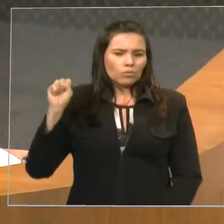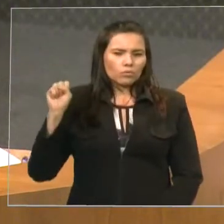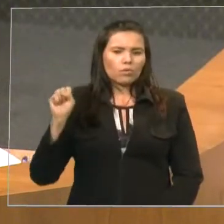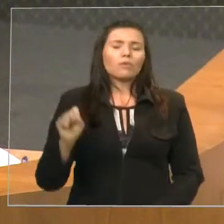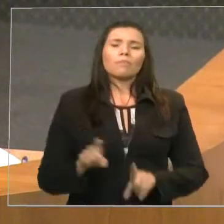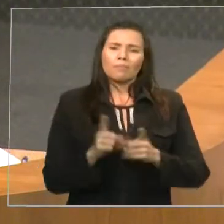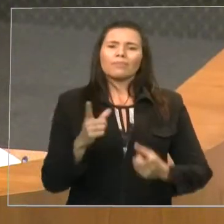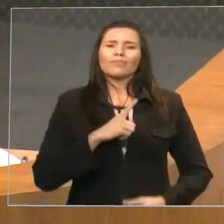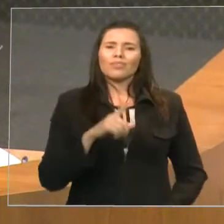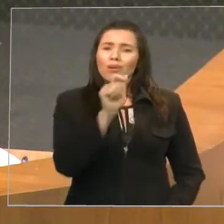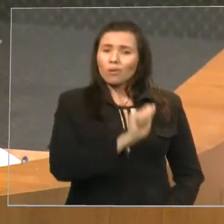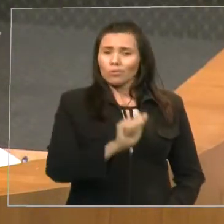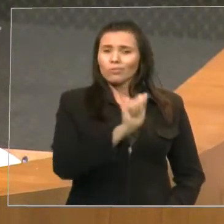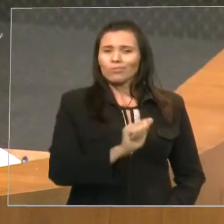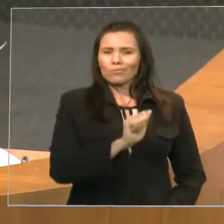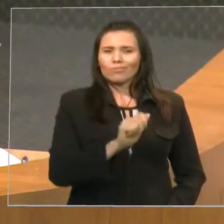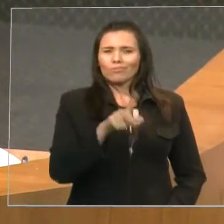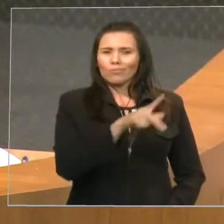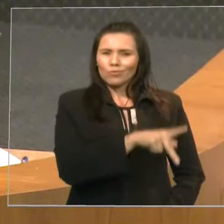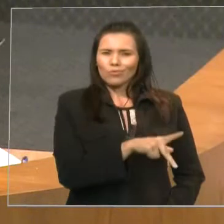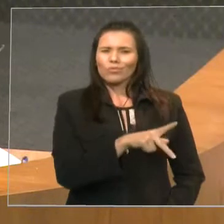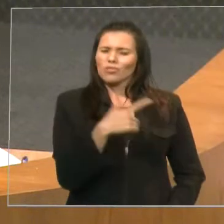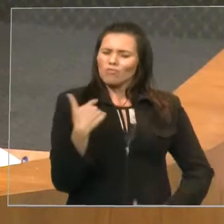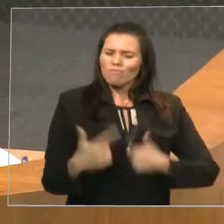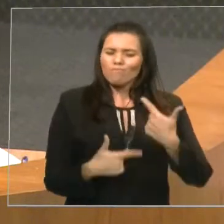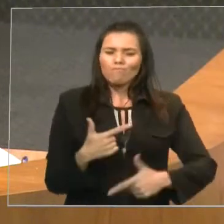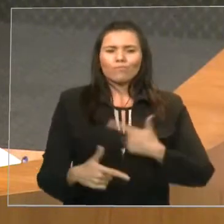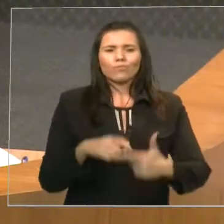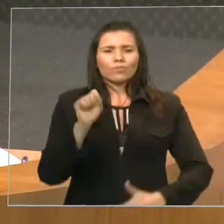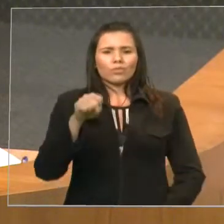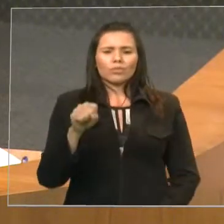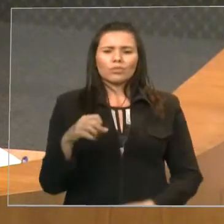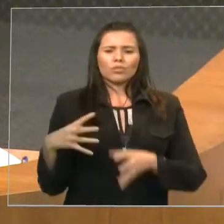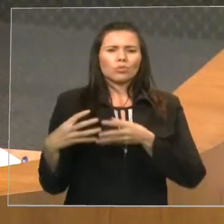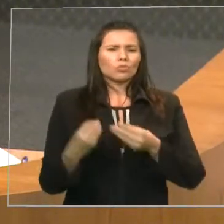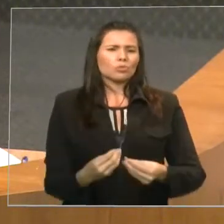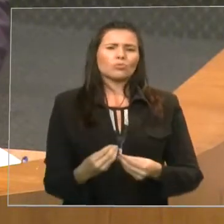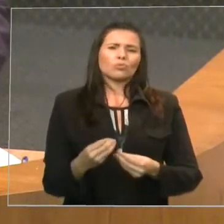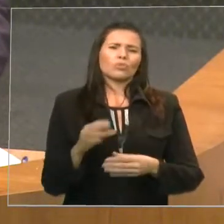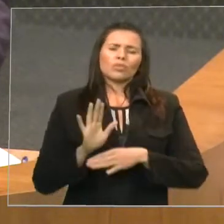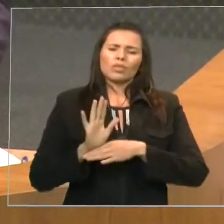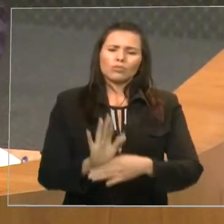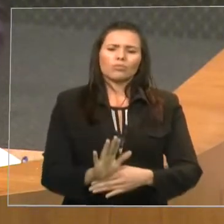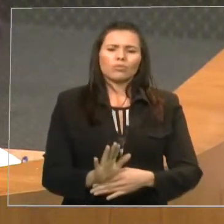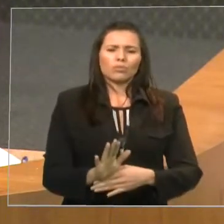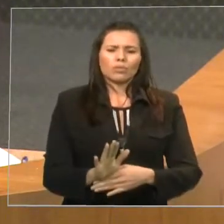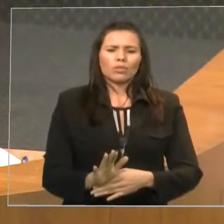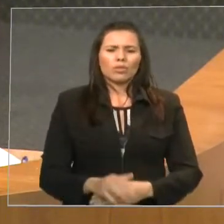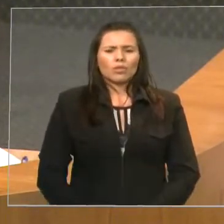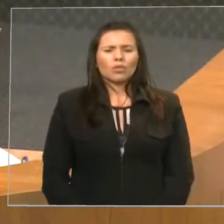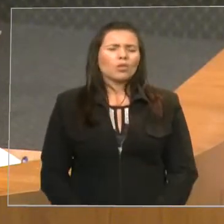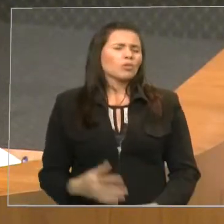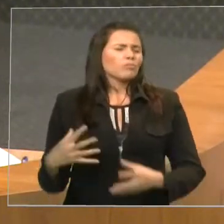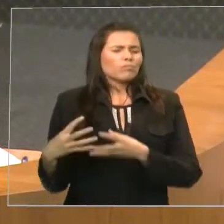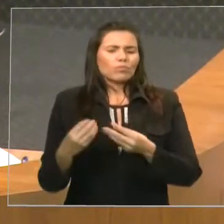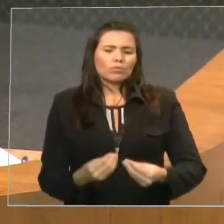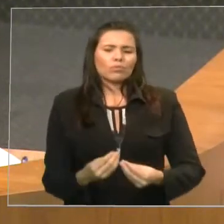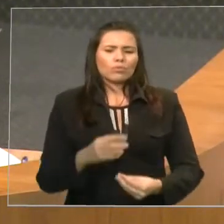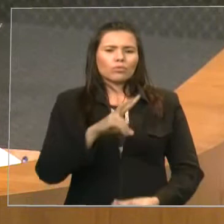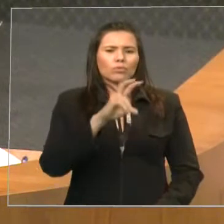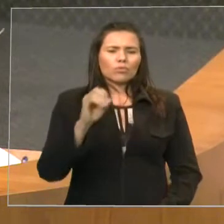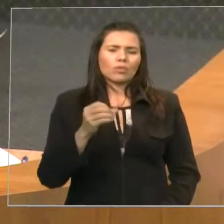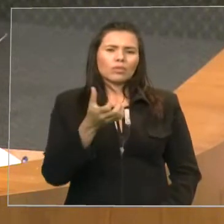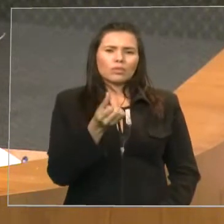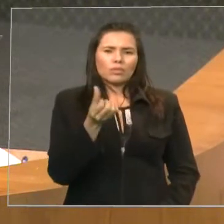que vão lutar, porque todo o benefício que é feito aqui no Estado do Maranhão durante 50, 60, 100 anos foi da